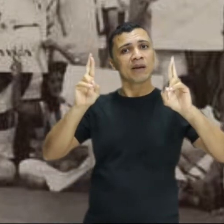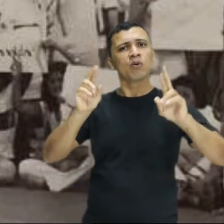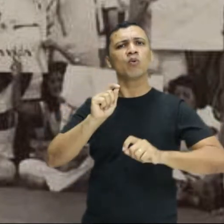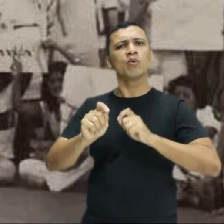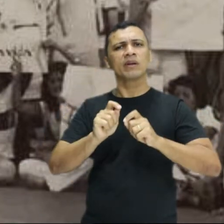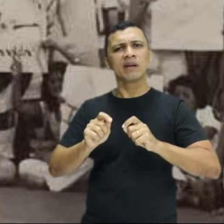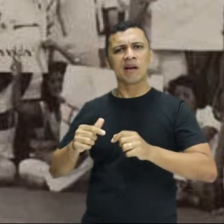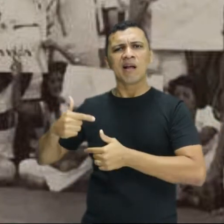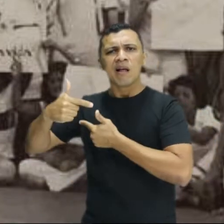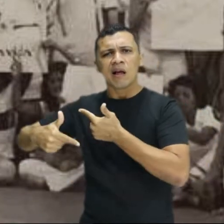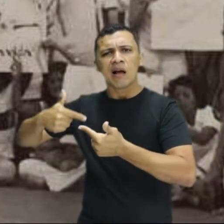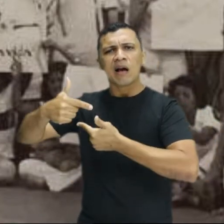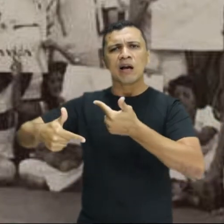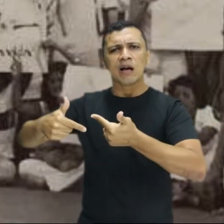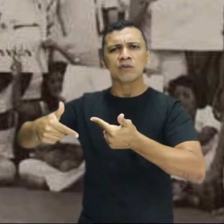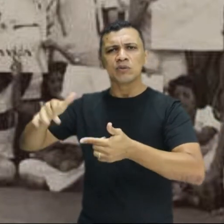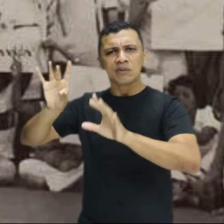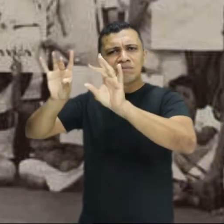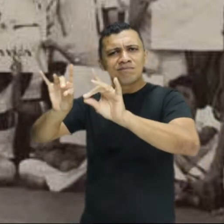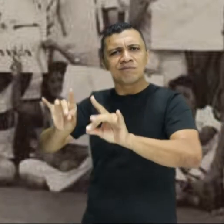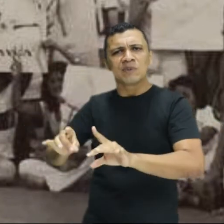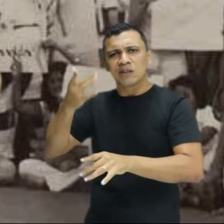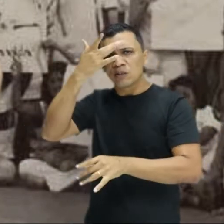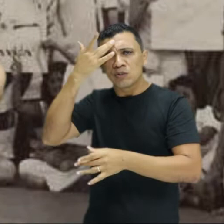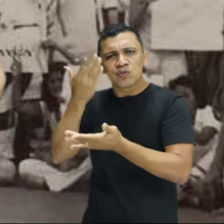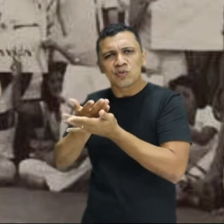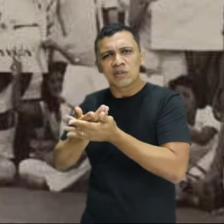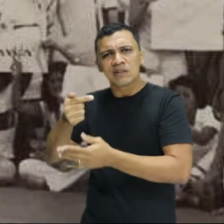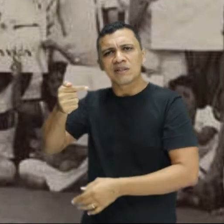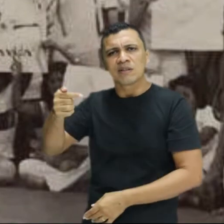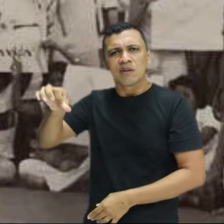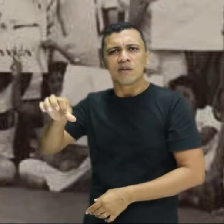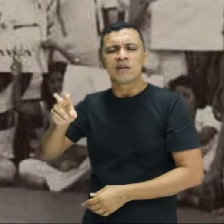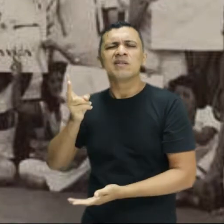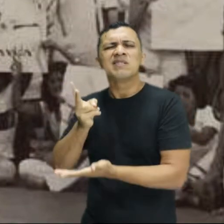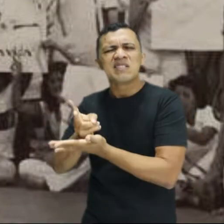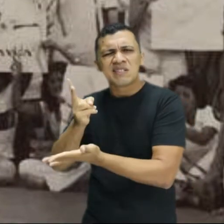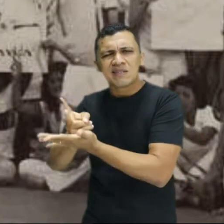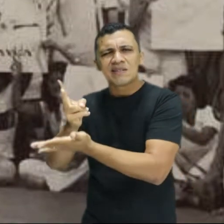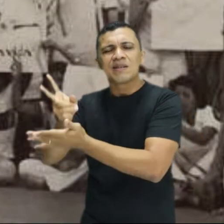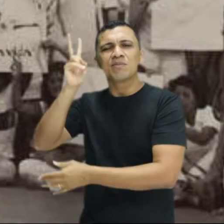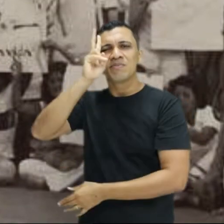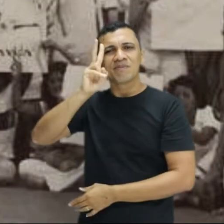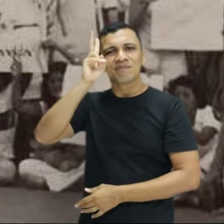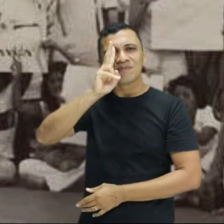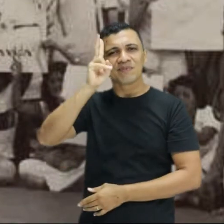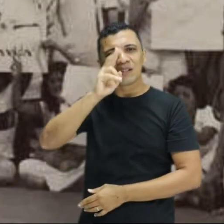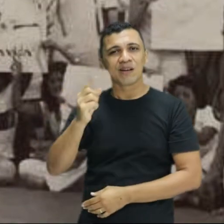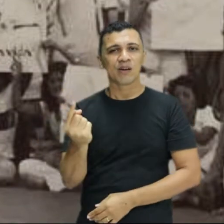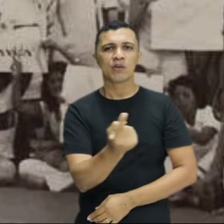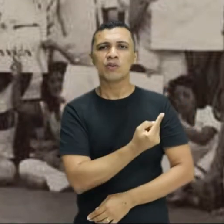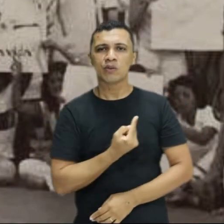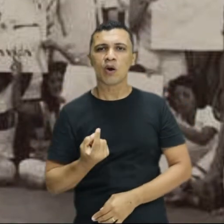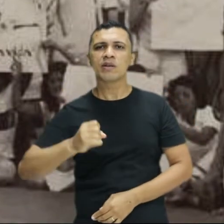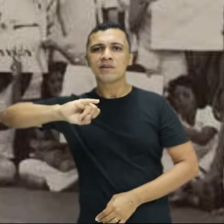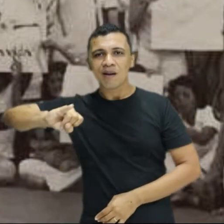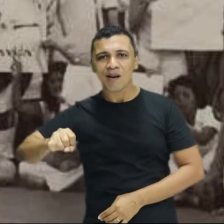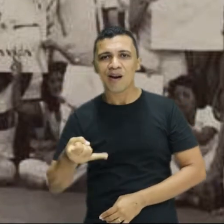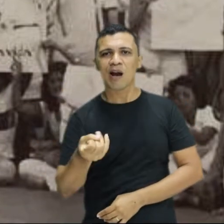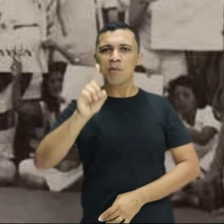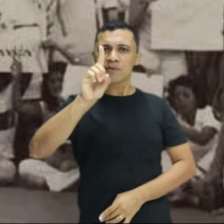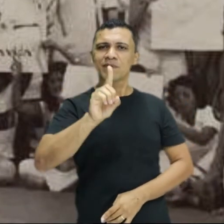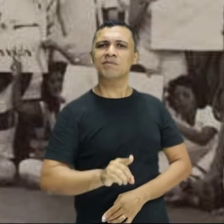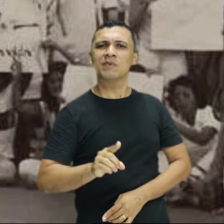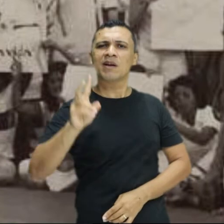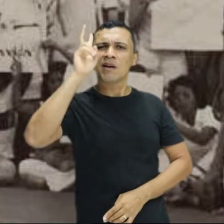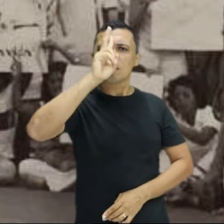queridos estudantes de 79 realmente sempre seja lembrada e que a gente exerça esse direito, sempre nos remetendo